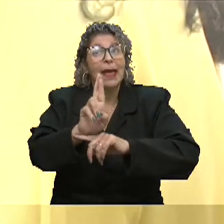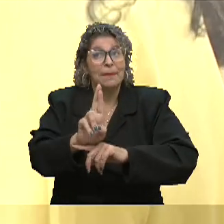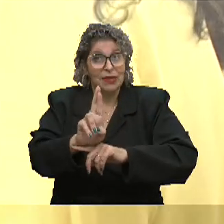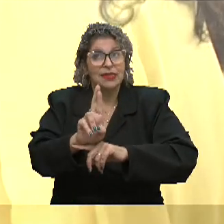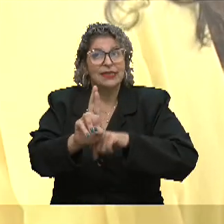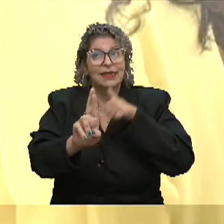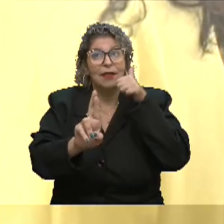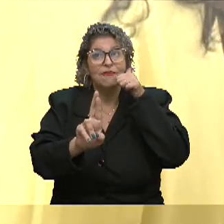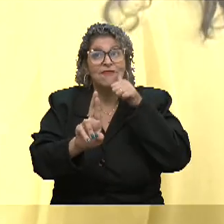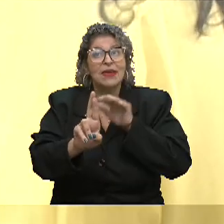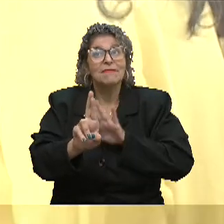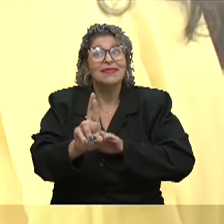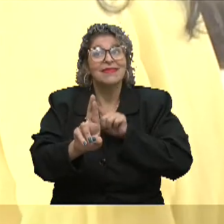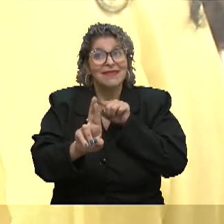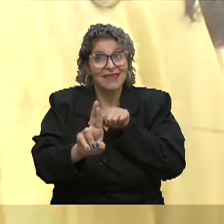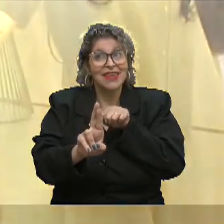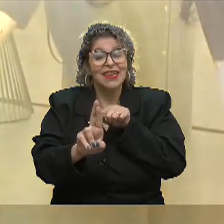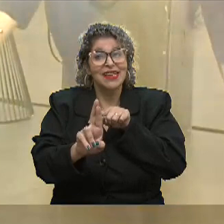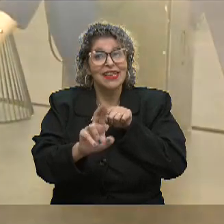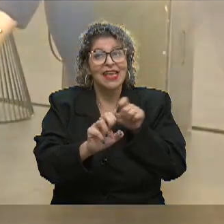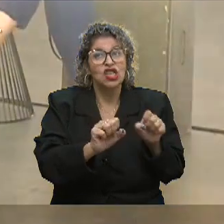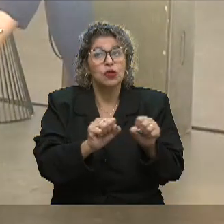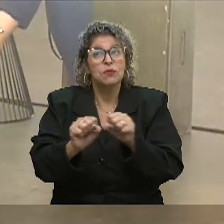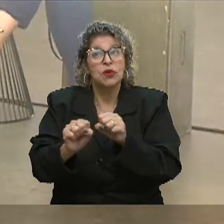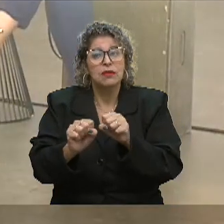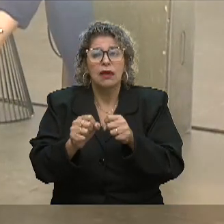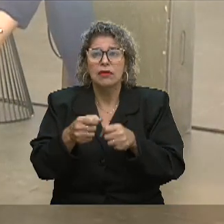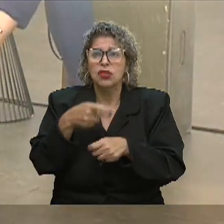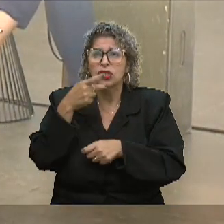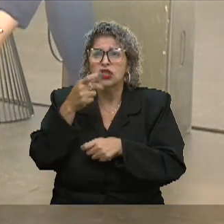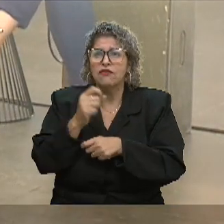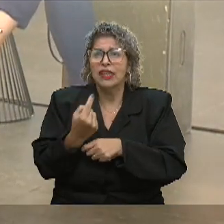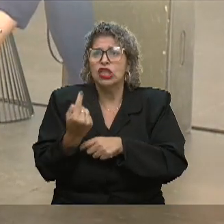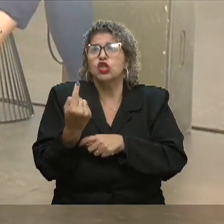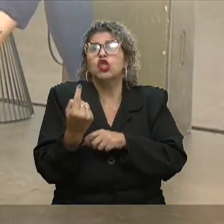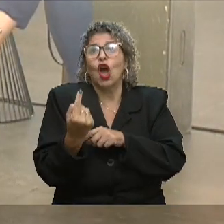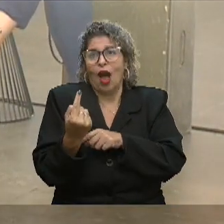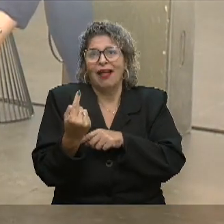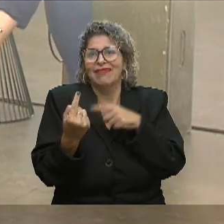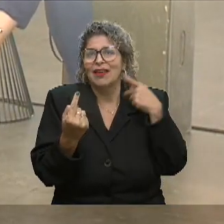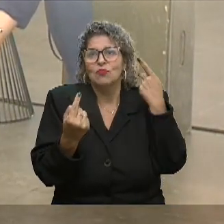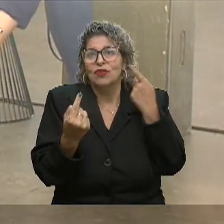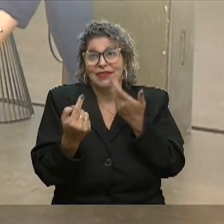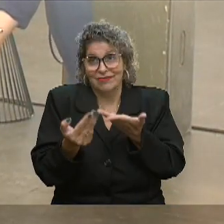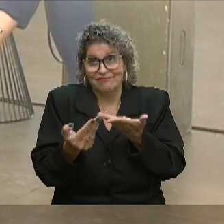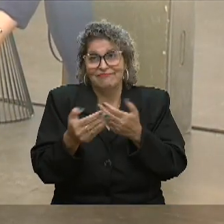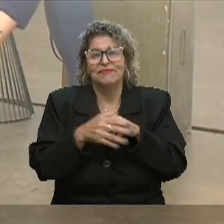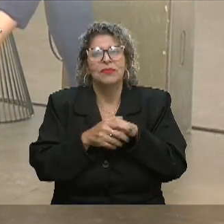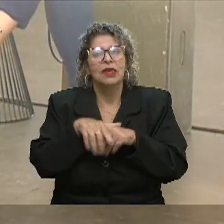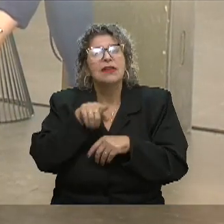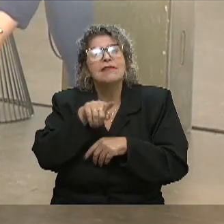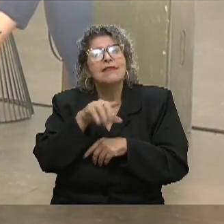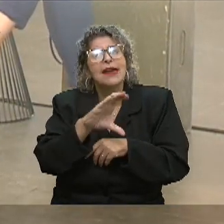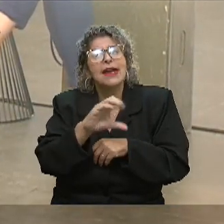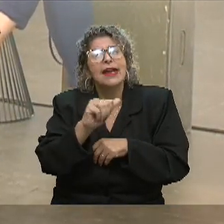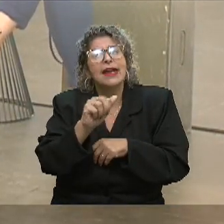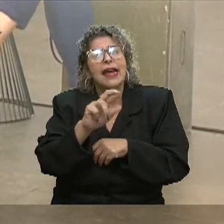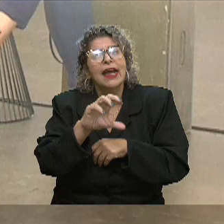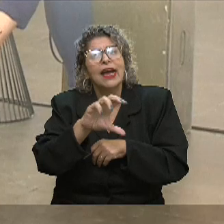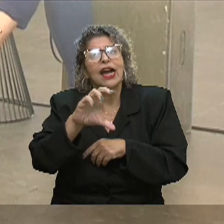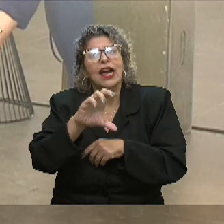feminina nesses espaços de poder, e a gente não fala daí só na política. Carol, para ti, tu te sente hoje